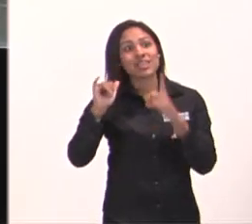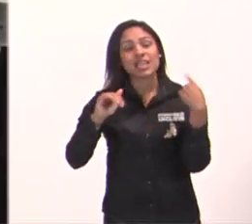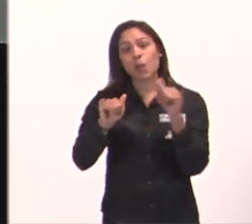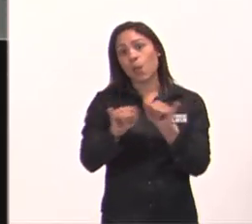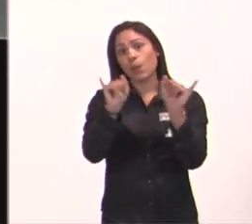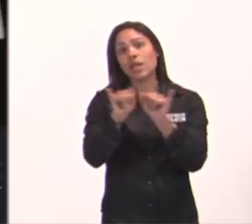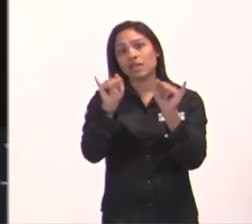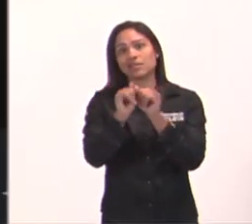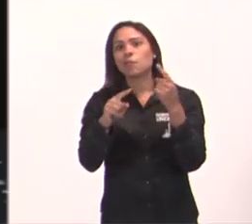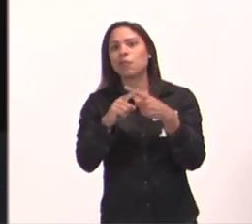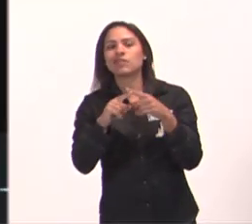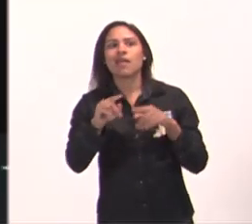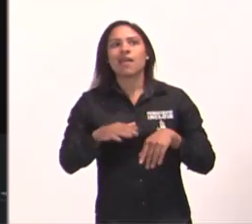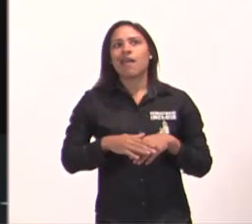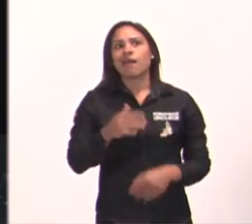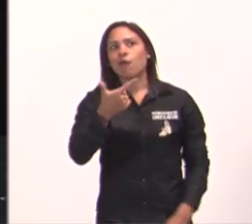família, não fazia besteira,